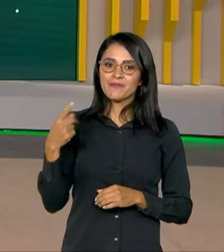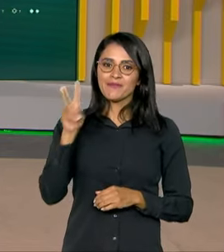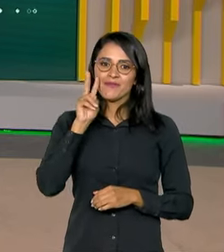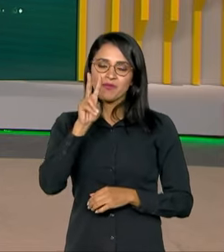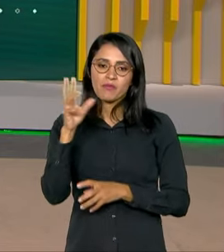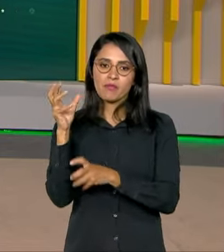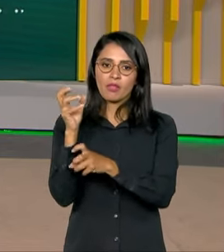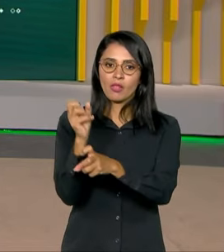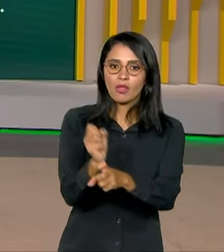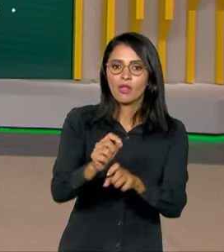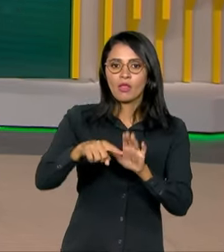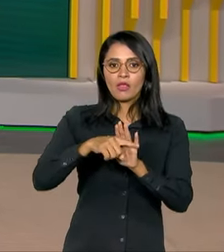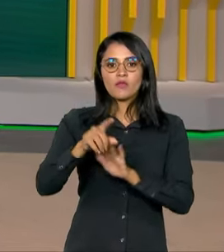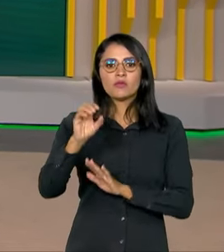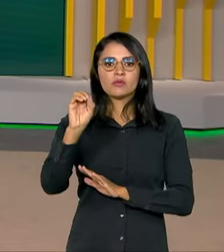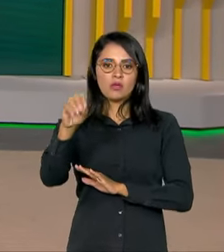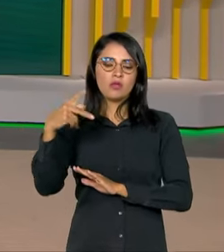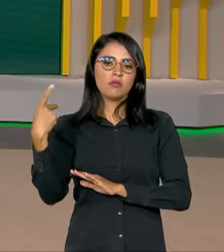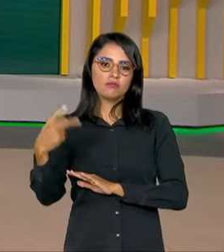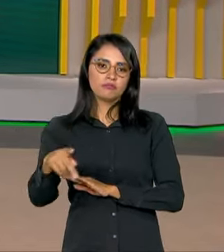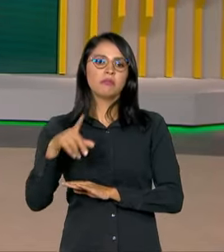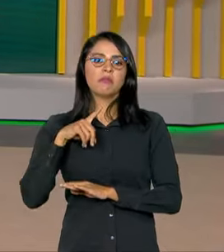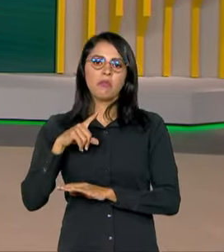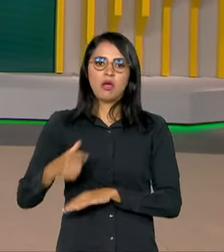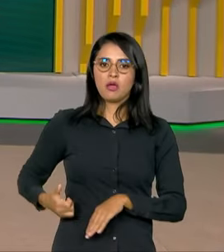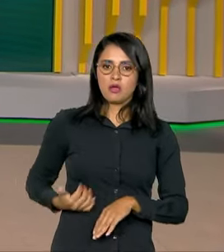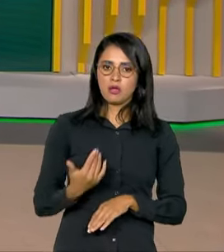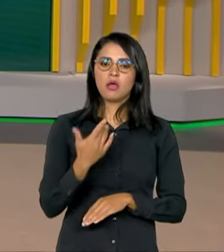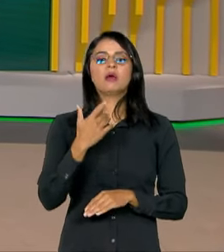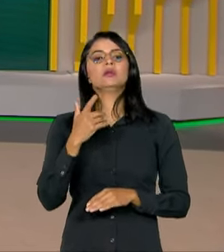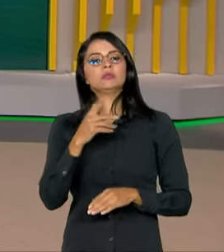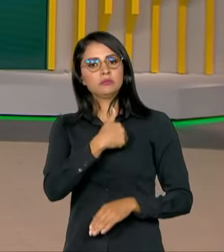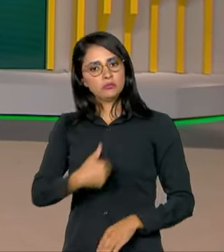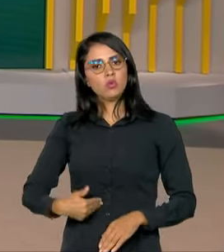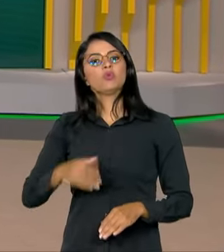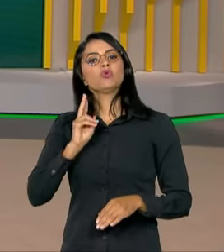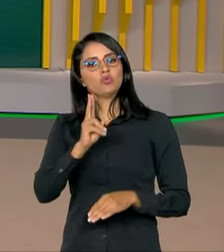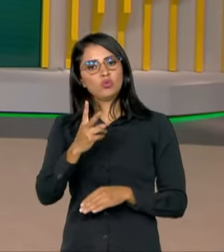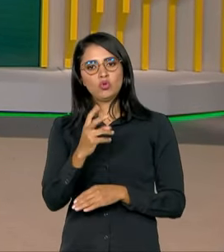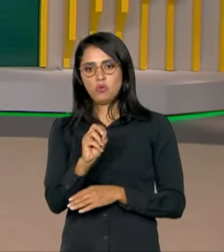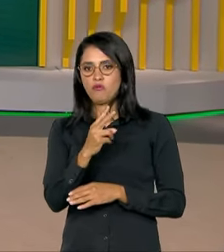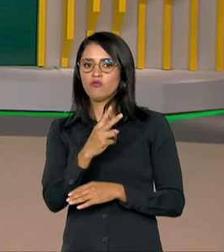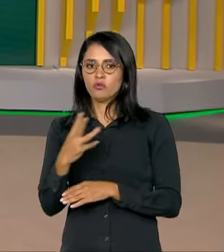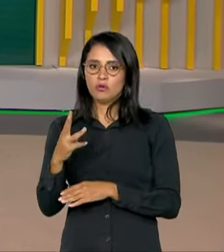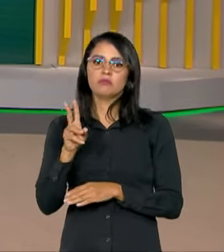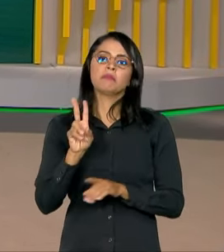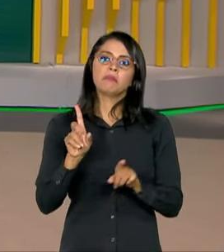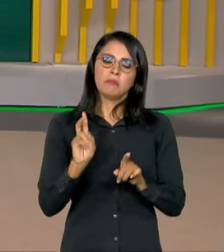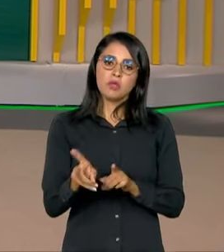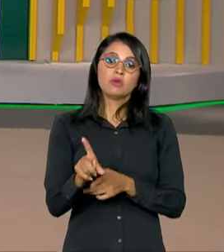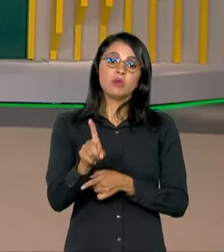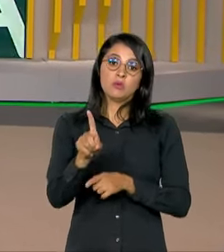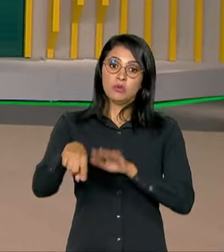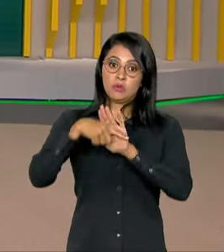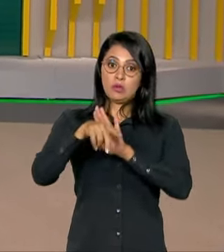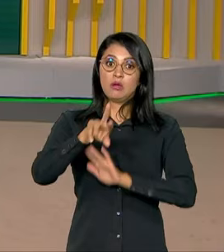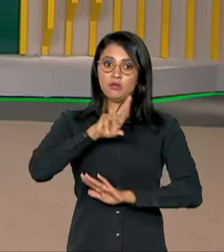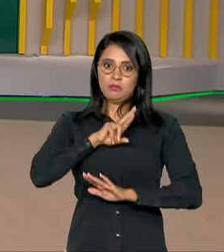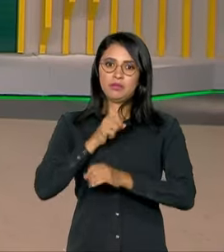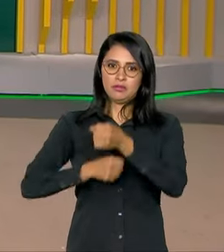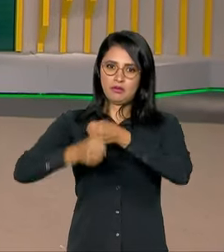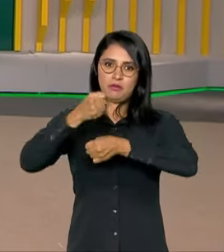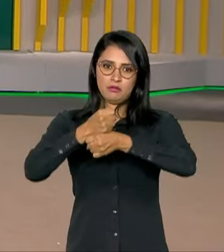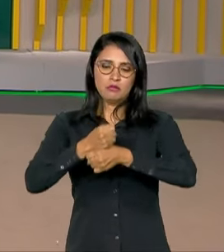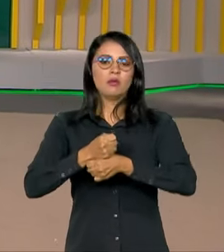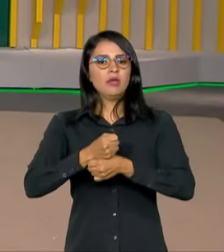saldo negativo zero para as contas públicas está mantido para 2024, mesmo com resultado negativo do ano passado. E ainda,